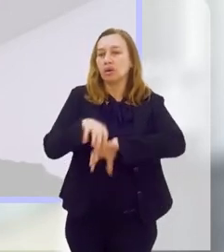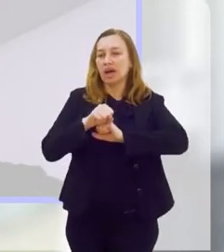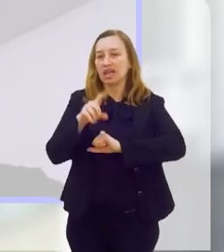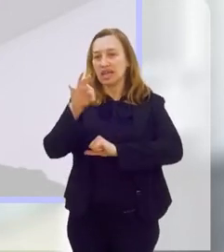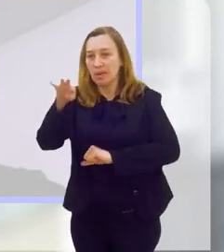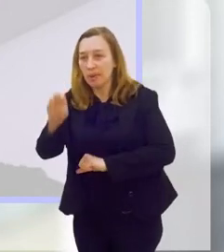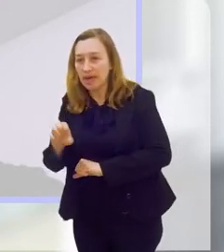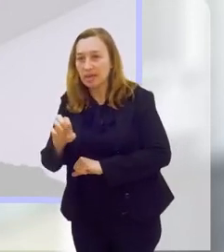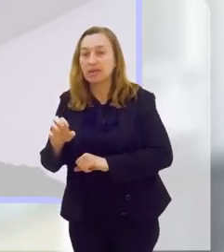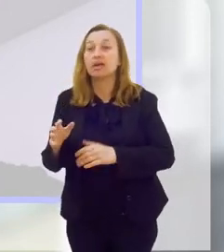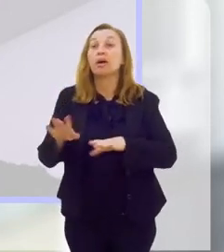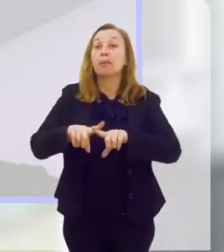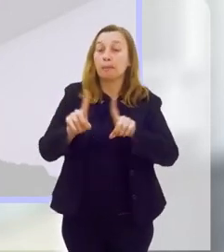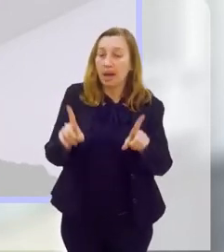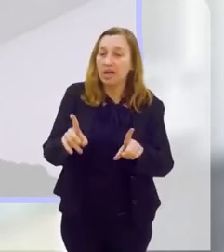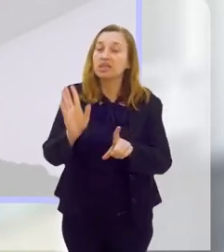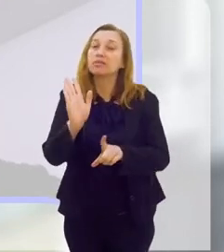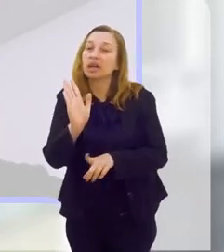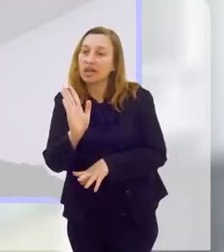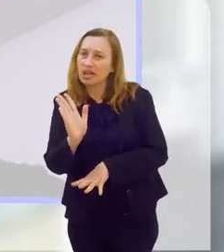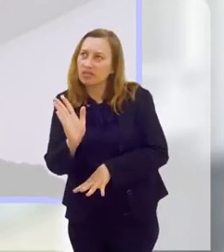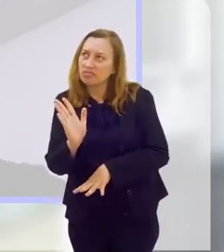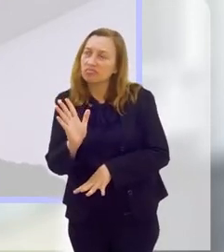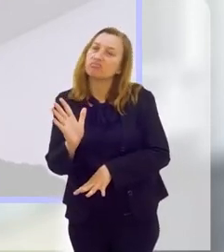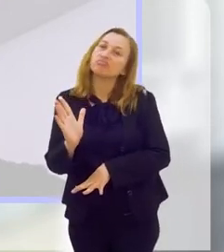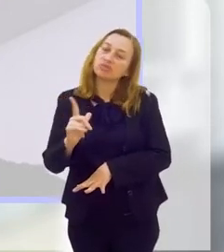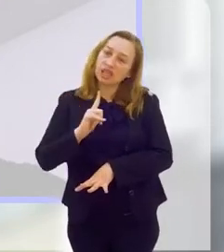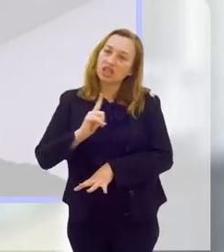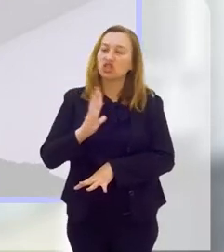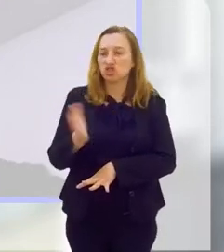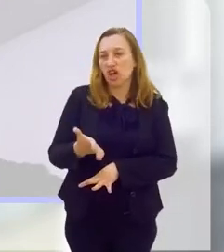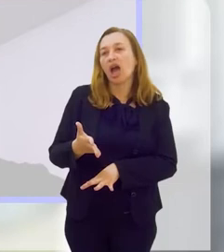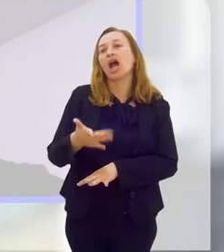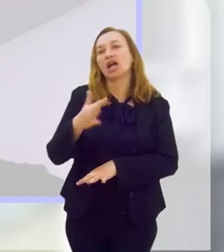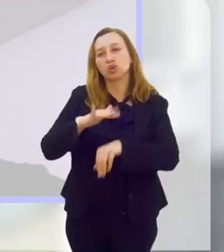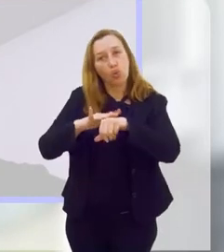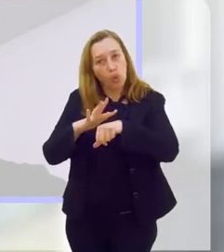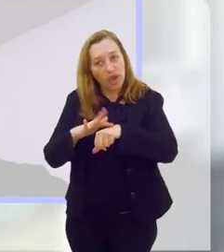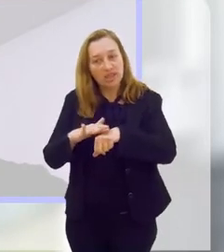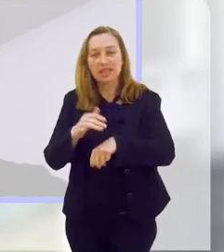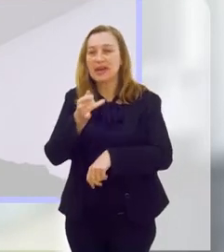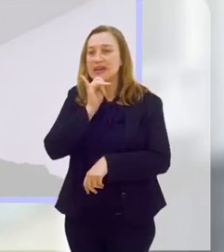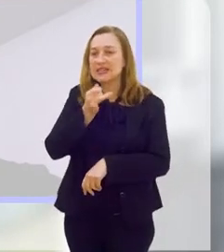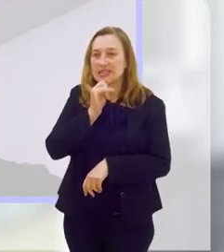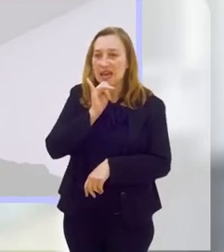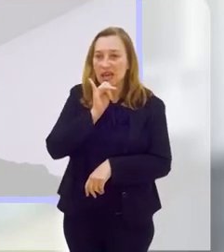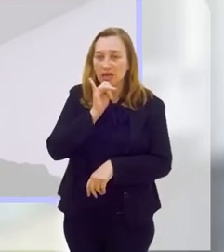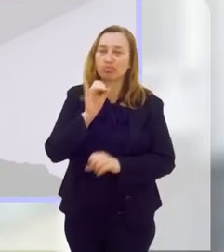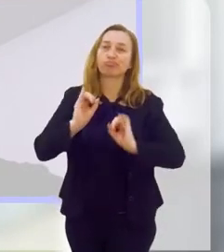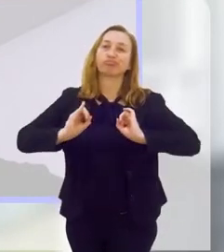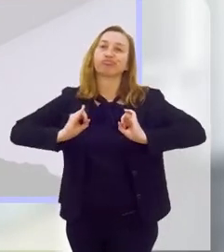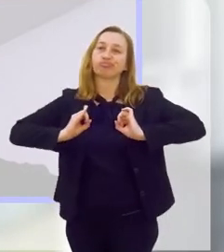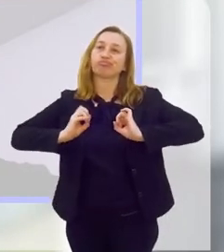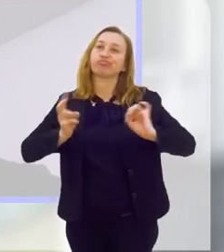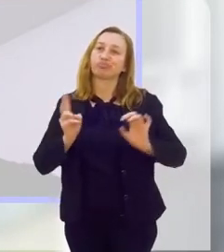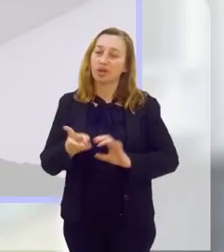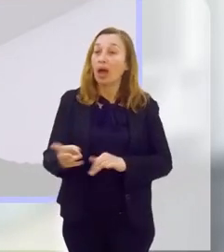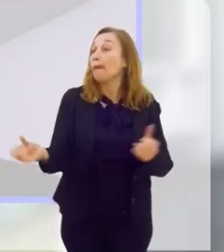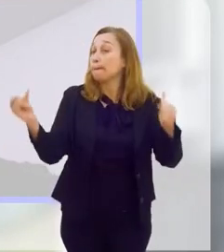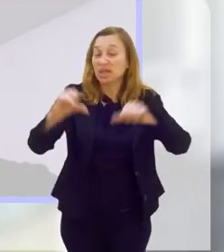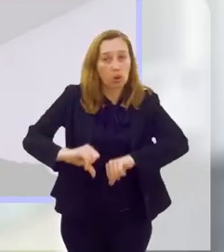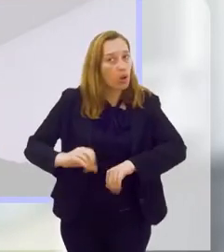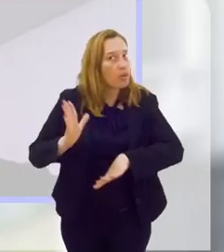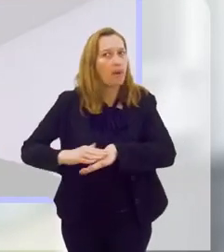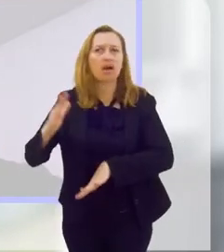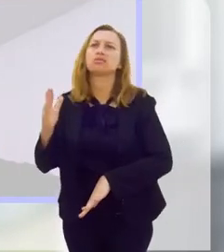protetor. Mas para quem já é diabético, por exemplo, e mantém o sedentarismo,